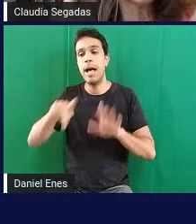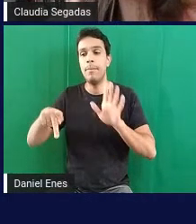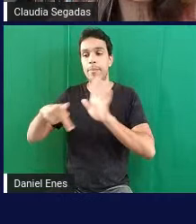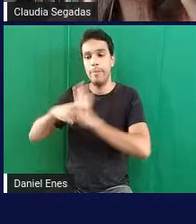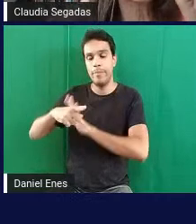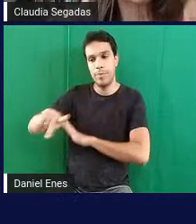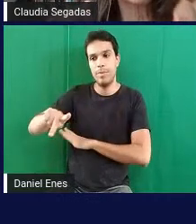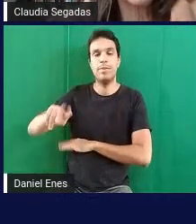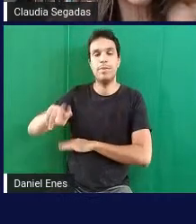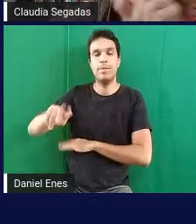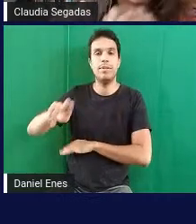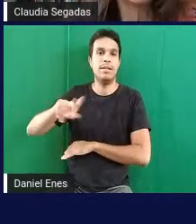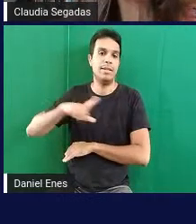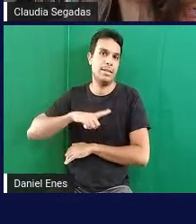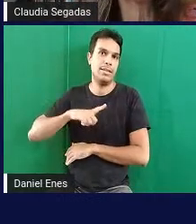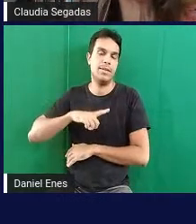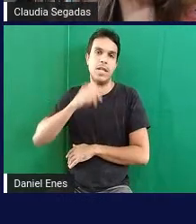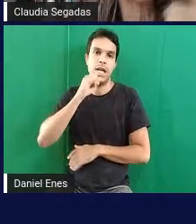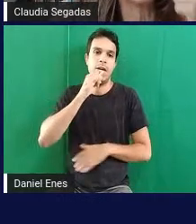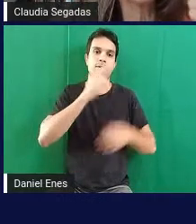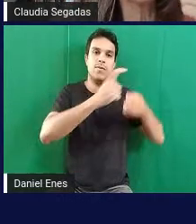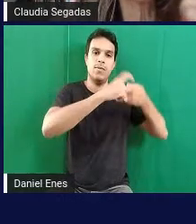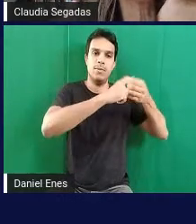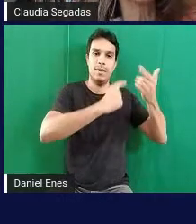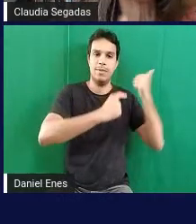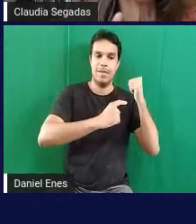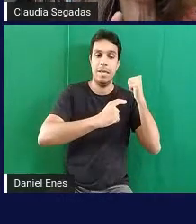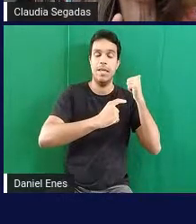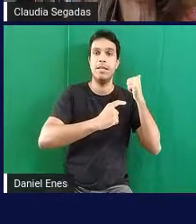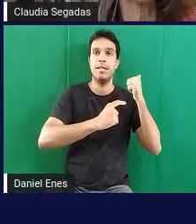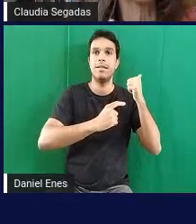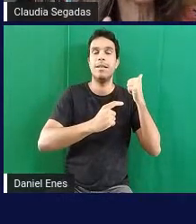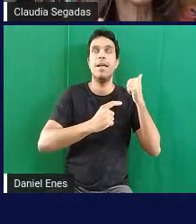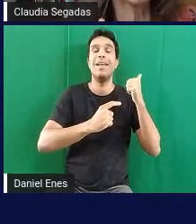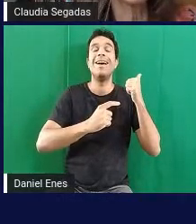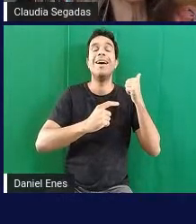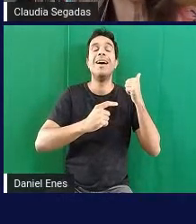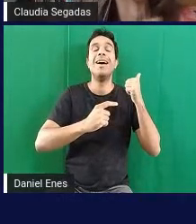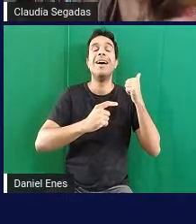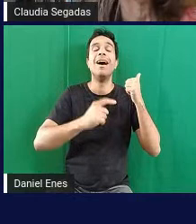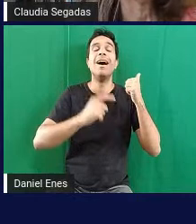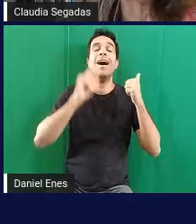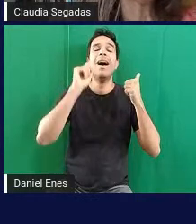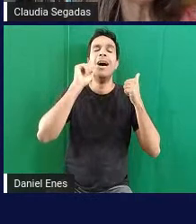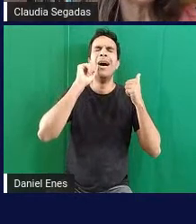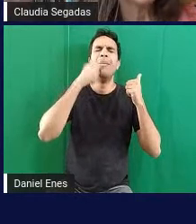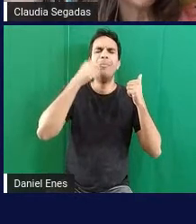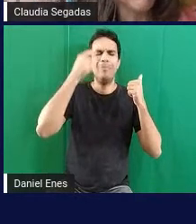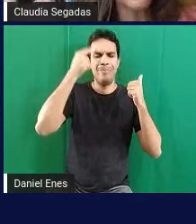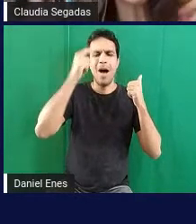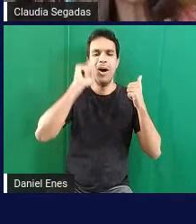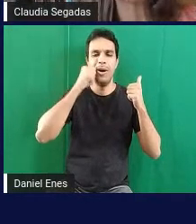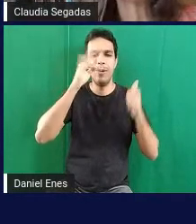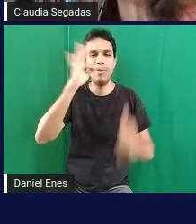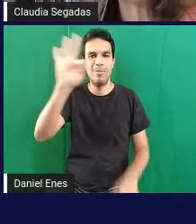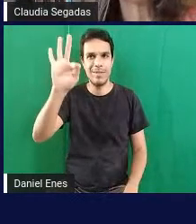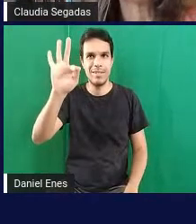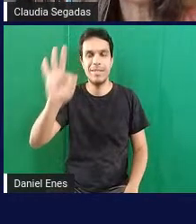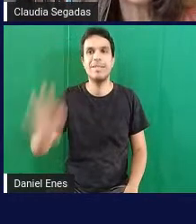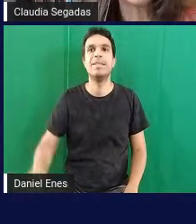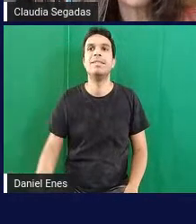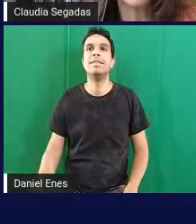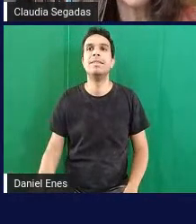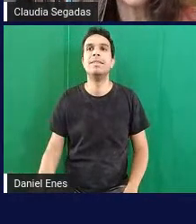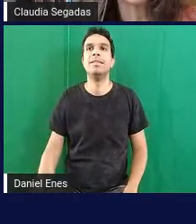voltando atrás na verdade essa não era mortadela não era o pão francês mesmo eu estou lembrando então mais outro